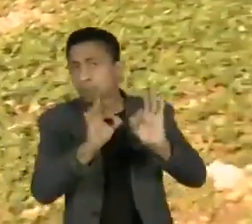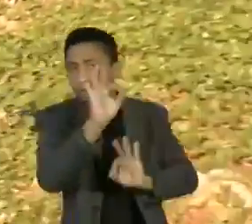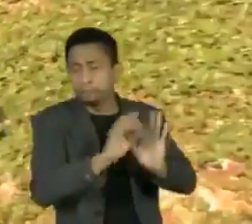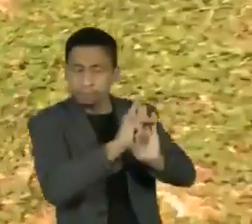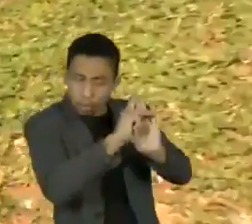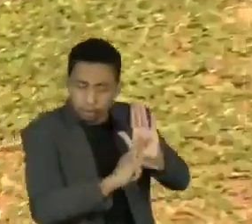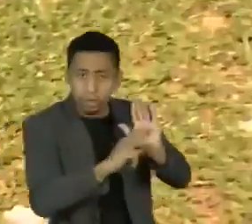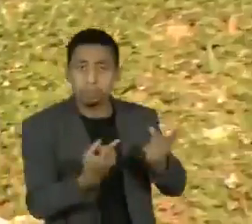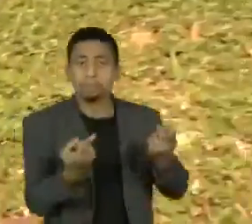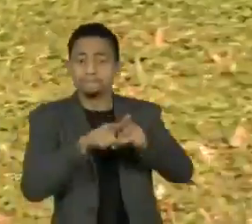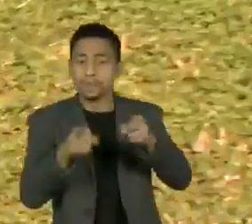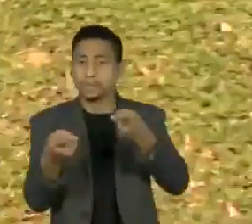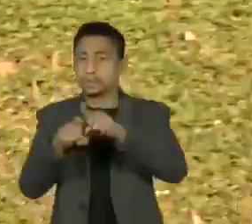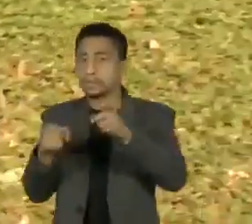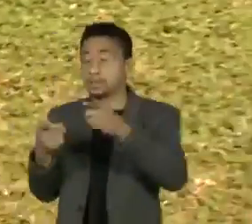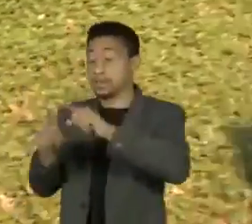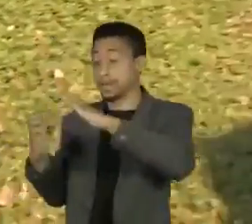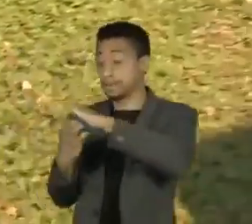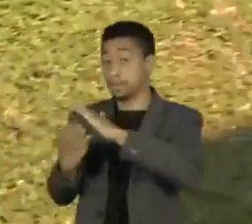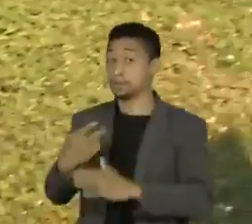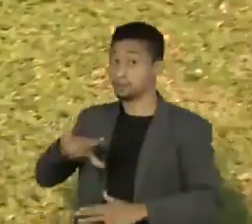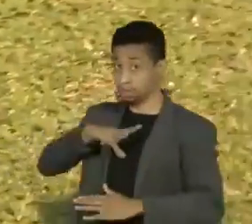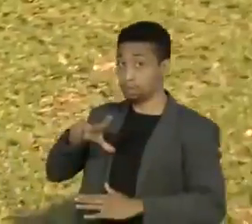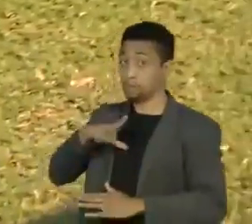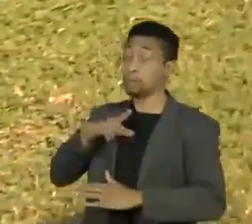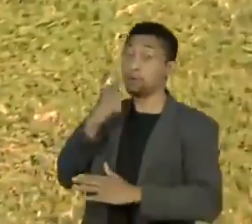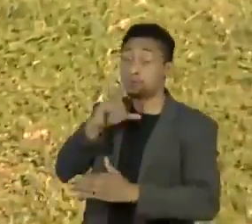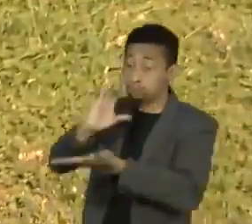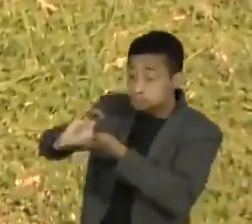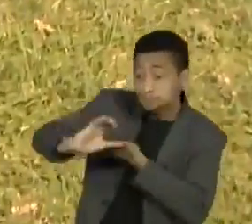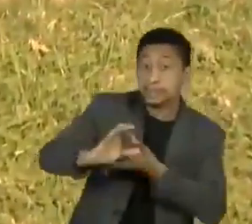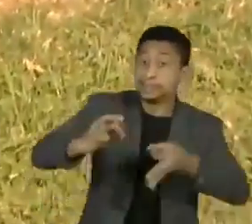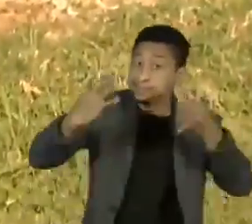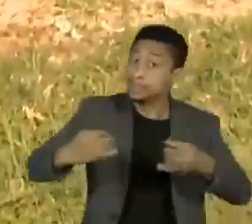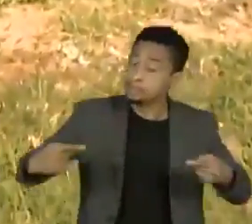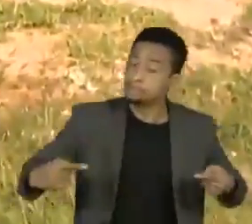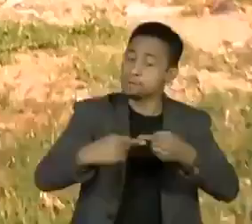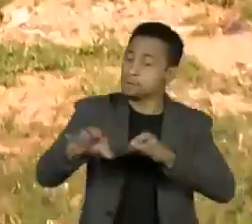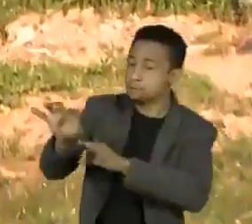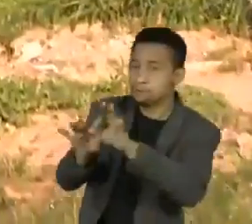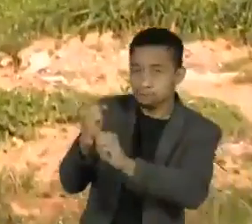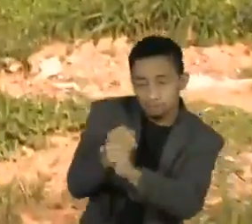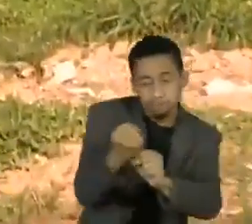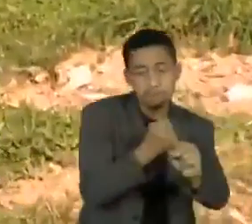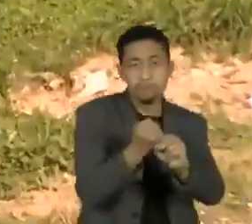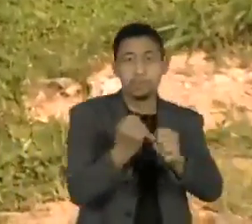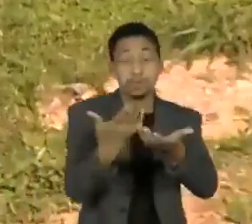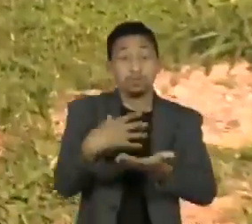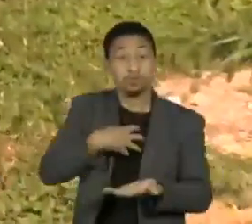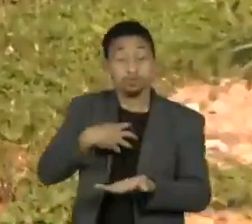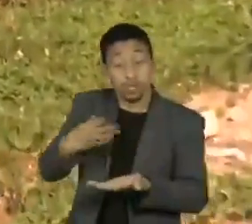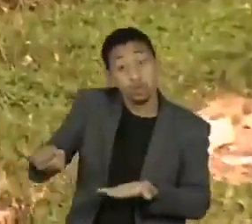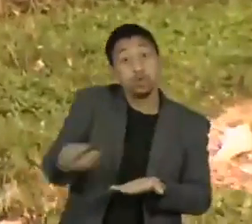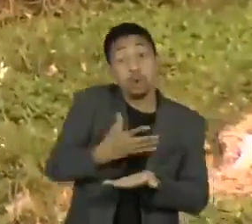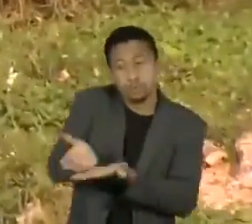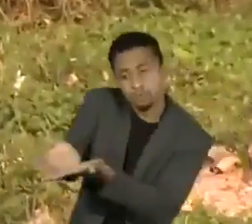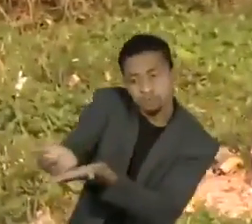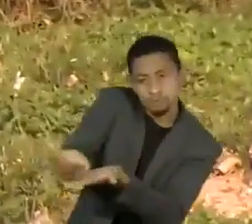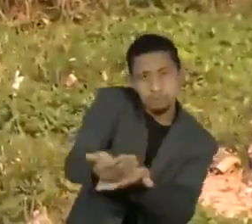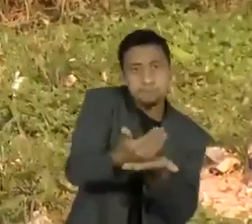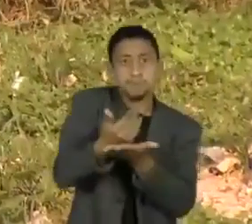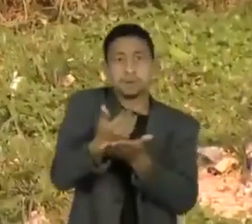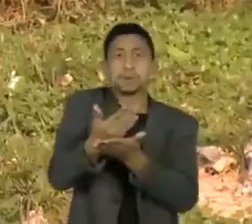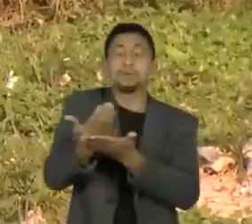parcerias privadas para ampliar o acesso ao saneamento. Essa forma de arrecadação é nova e começou a ser estudada